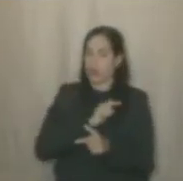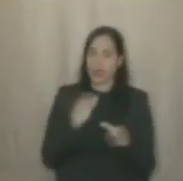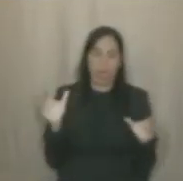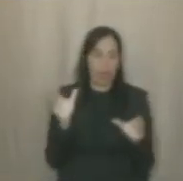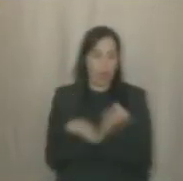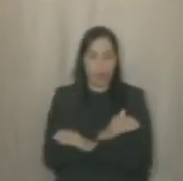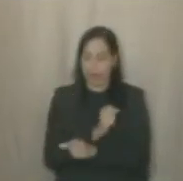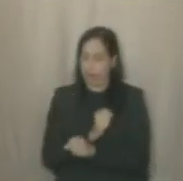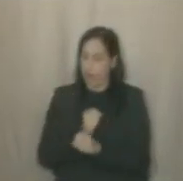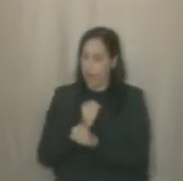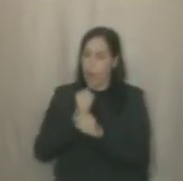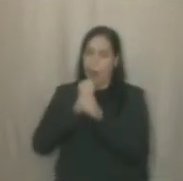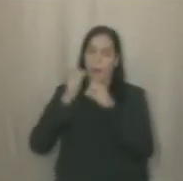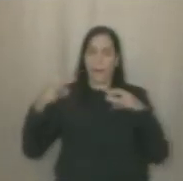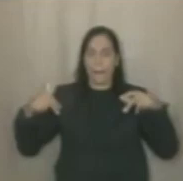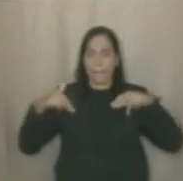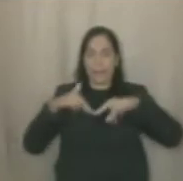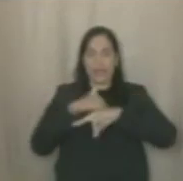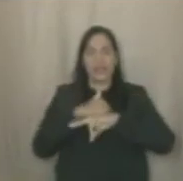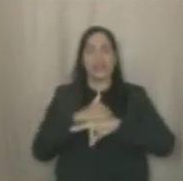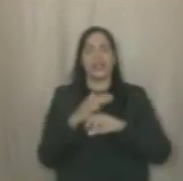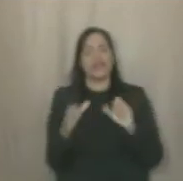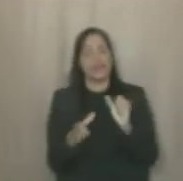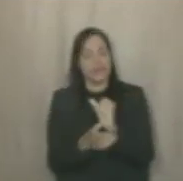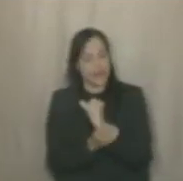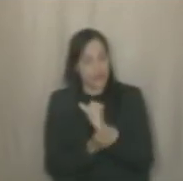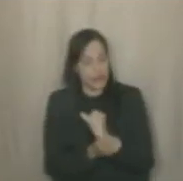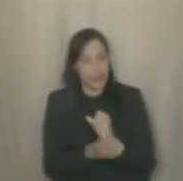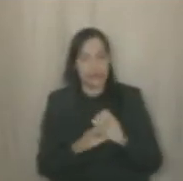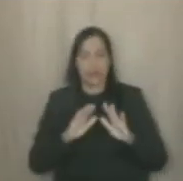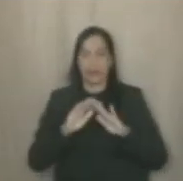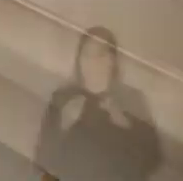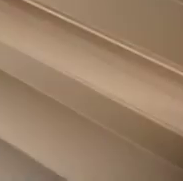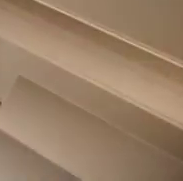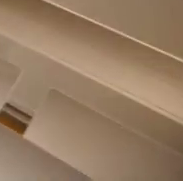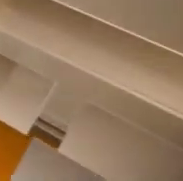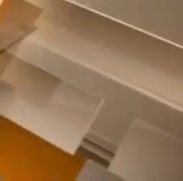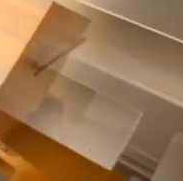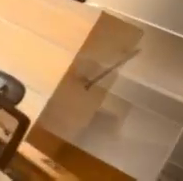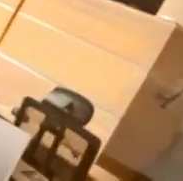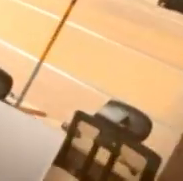via para trazer mais segurança, melhorias para a nossa gente.